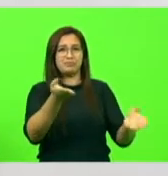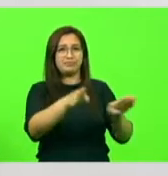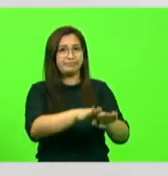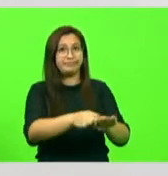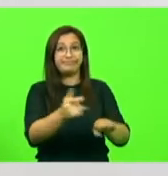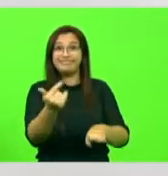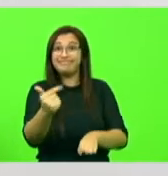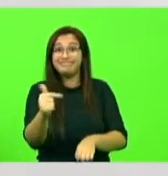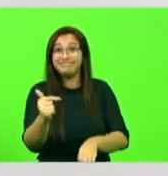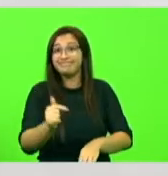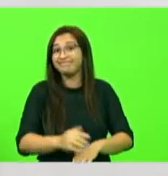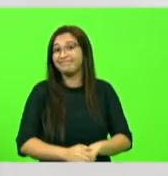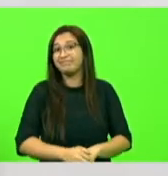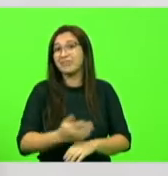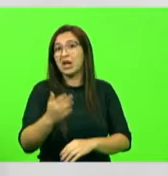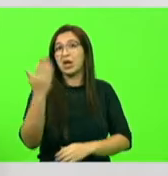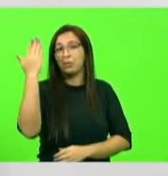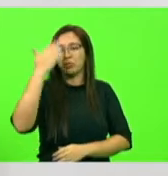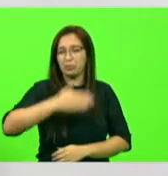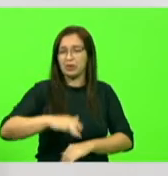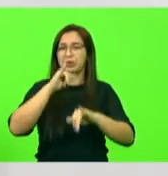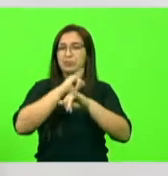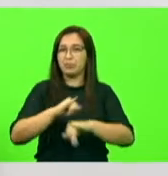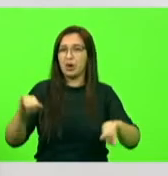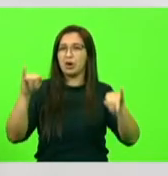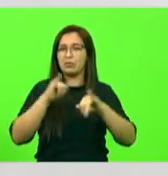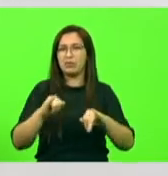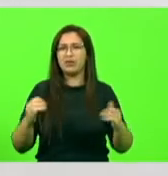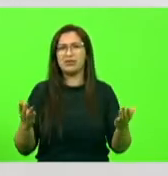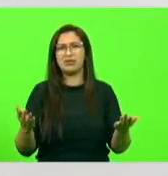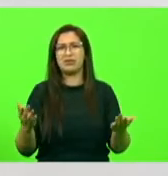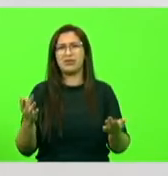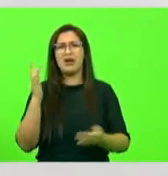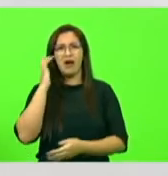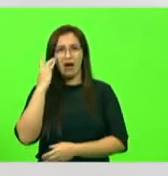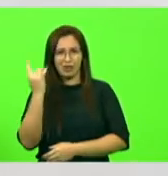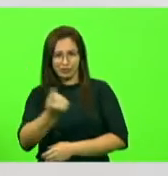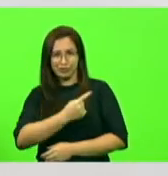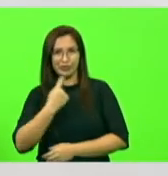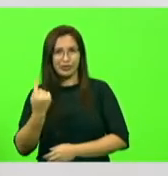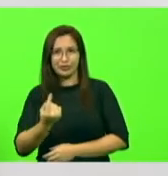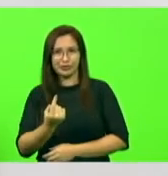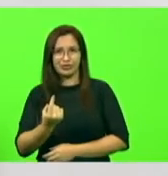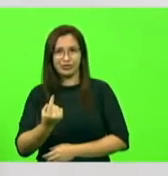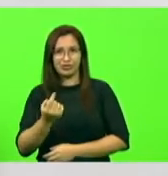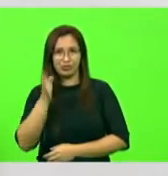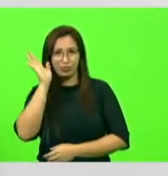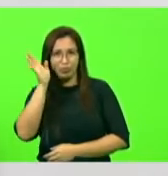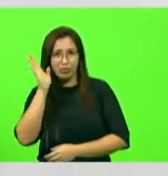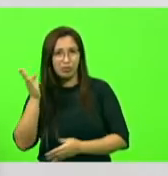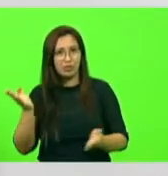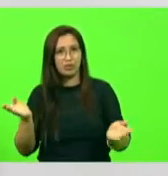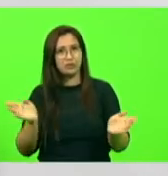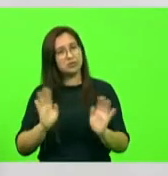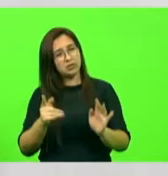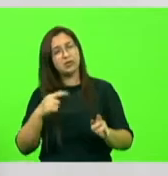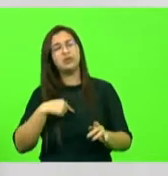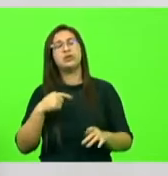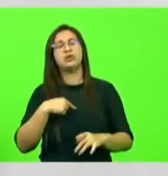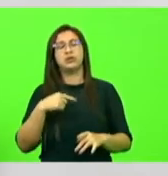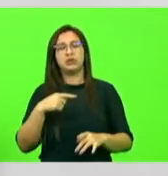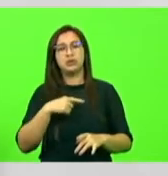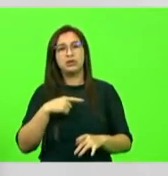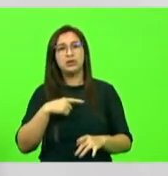Nós vamos querer, eles vão prometer uma obra de 400. E pensa que nós somos o quê? Nós somos gente, nós estamos empreendendo, geramos emprego e renda